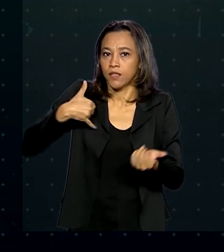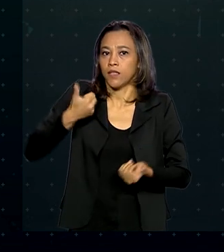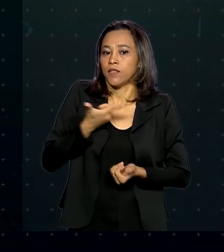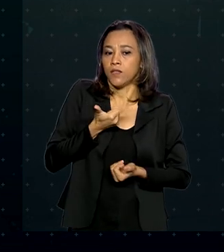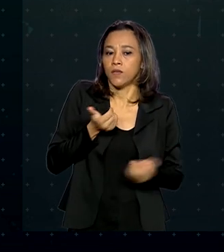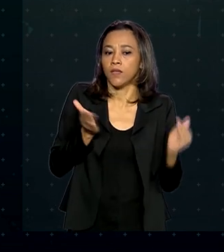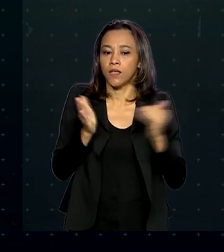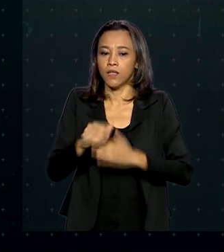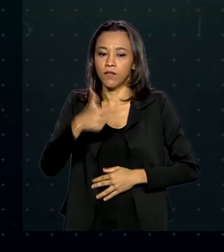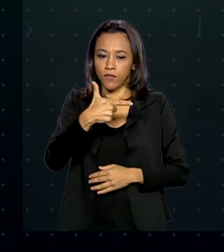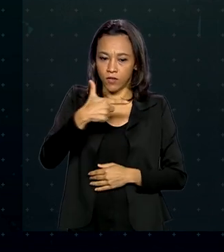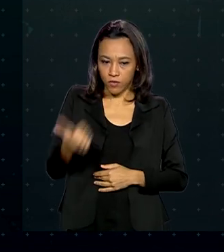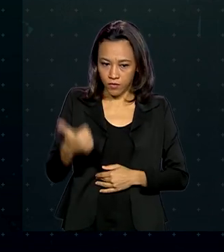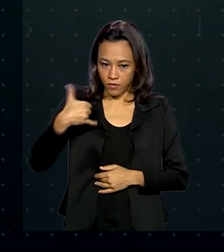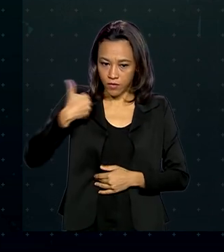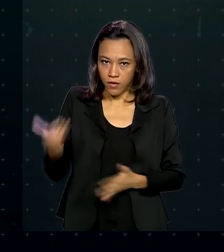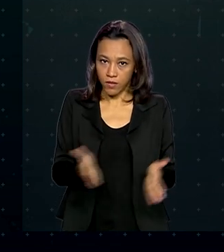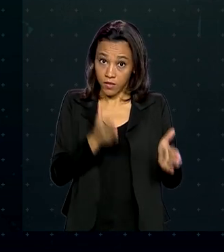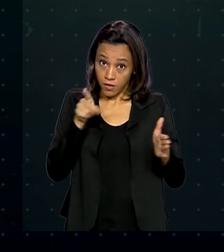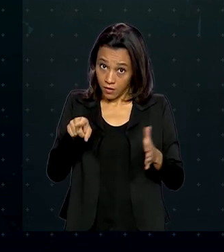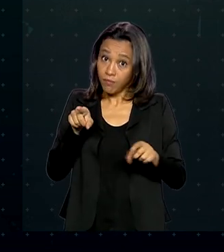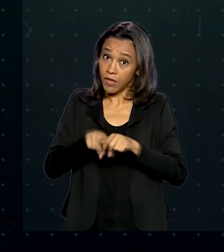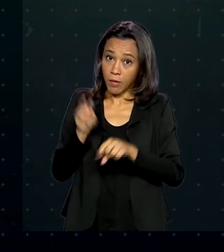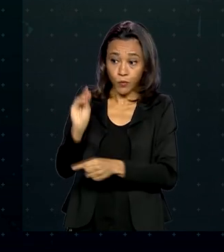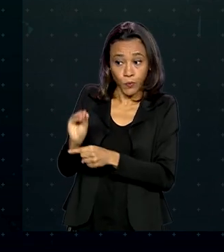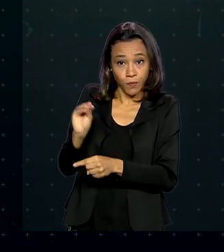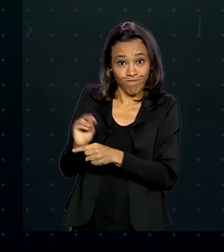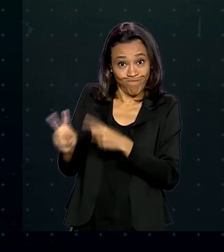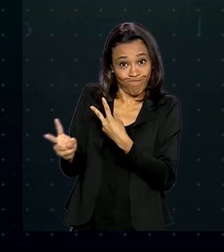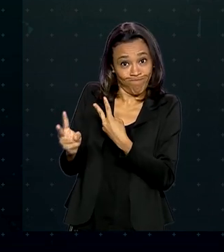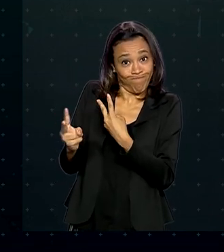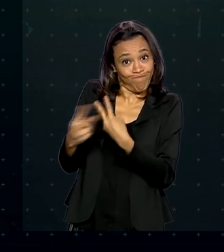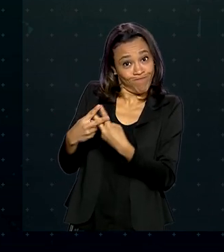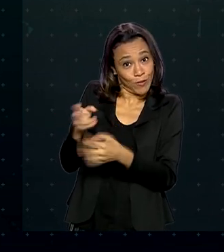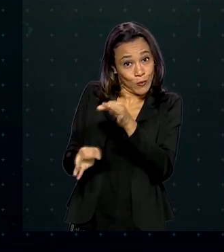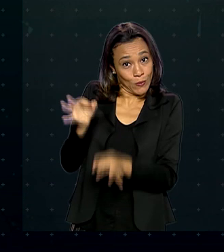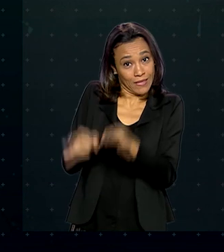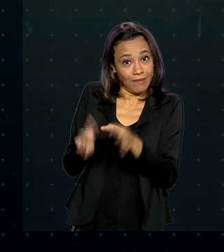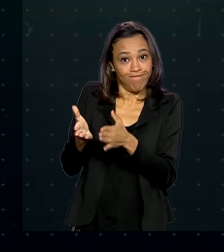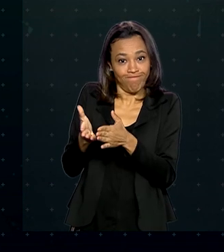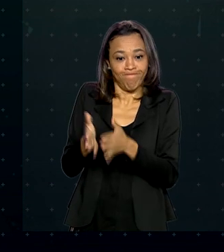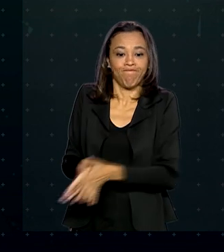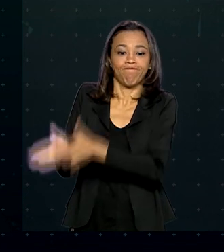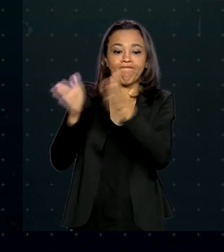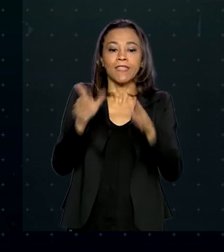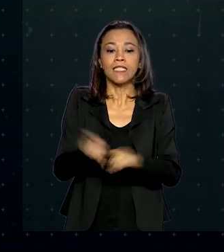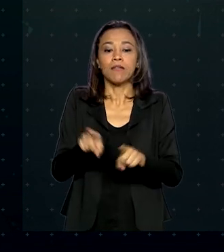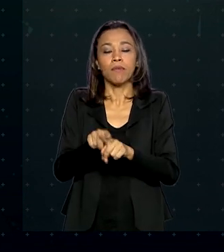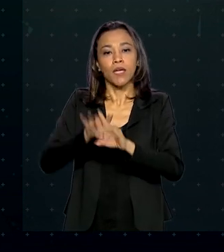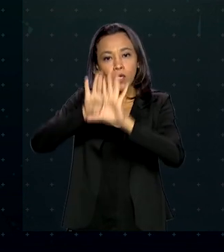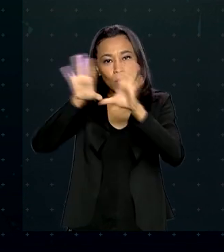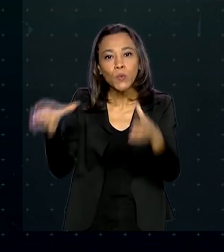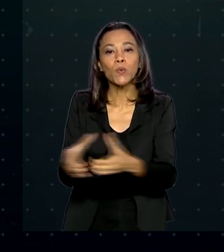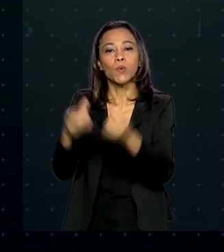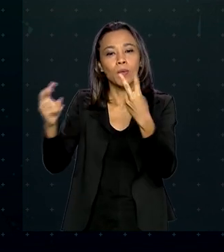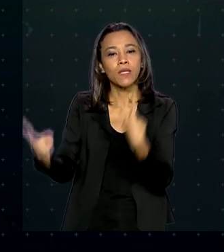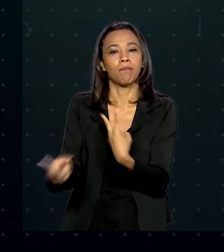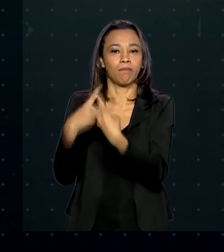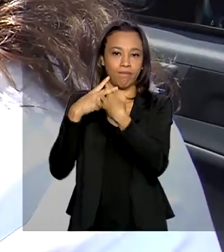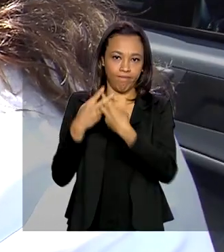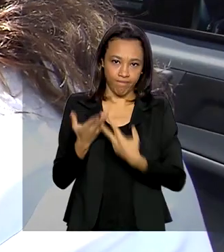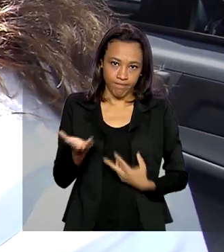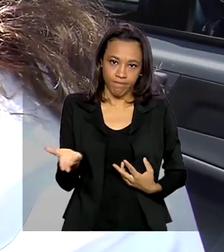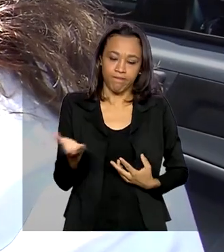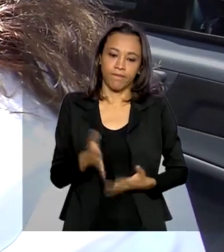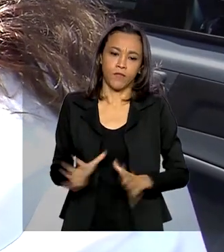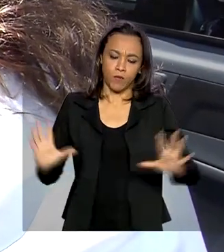12 a 21 anos, sob medidas socioeducativas, além da população privada de liberdade.